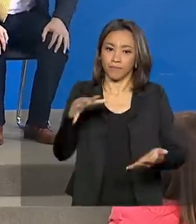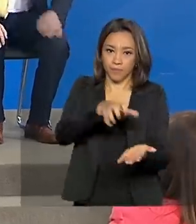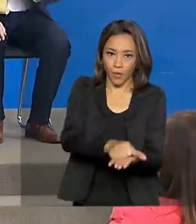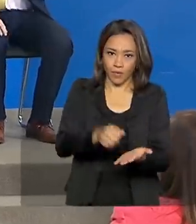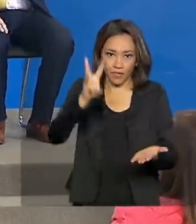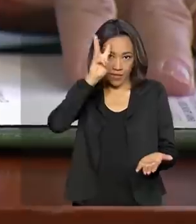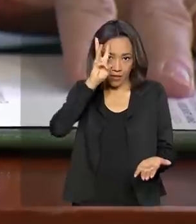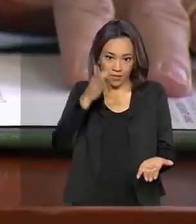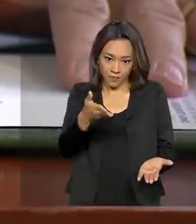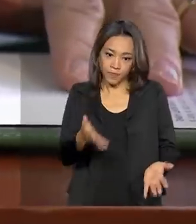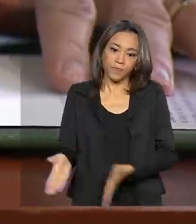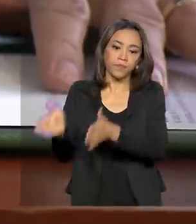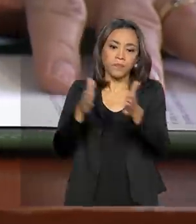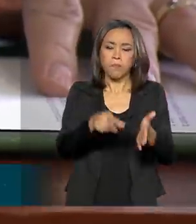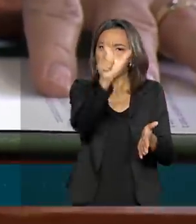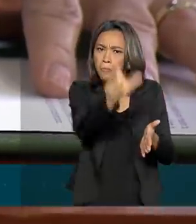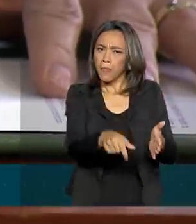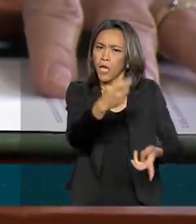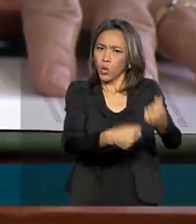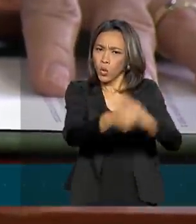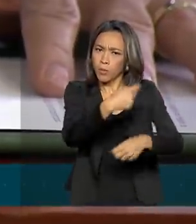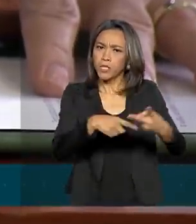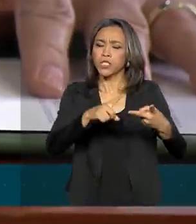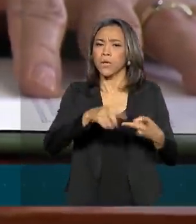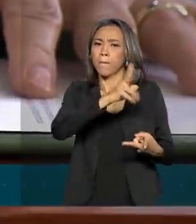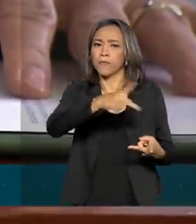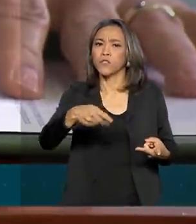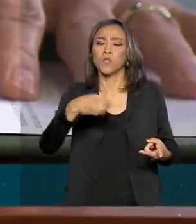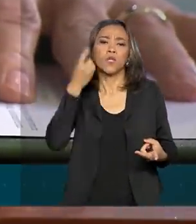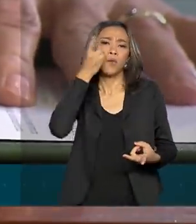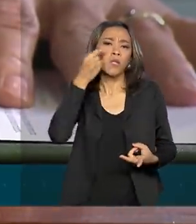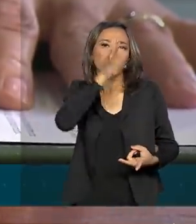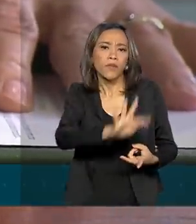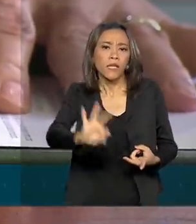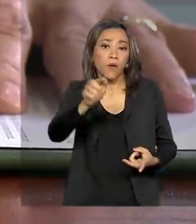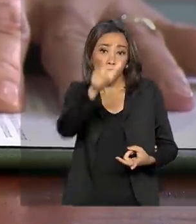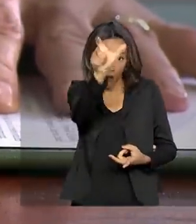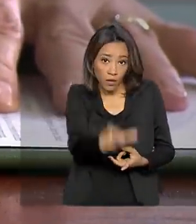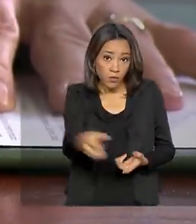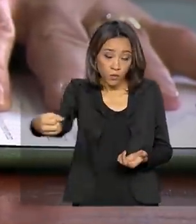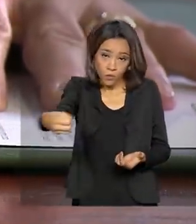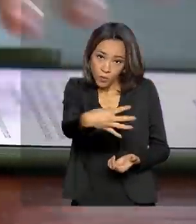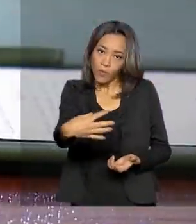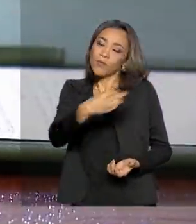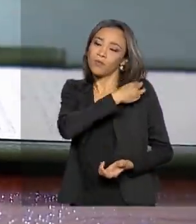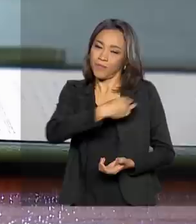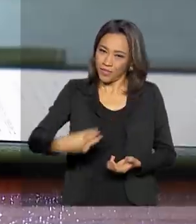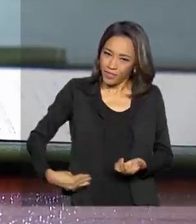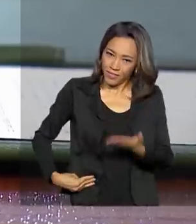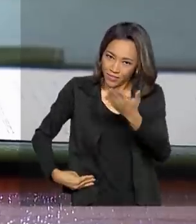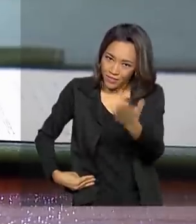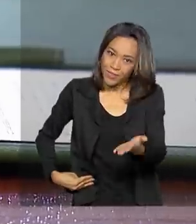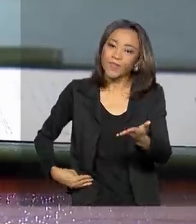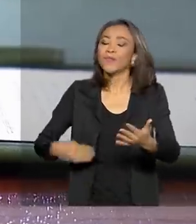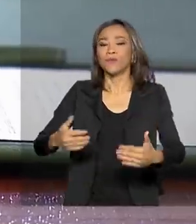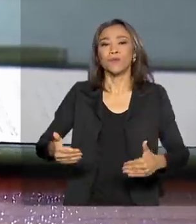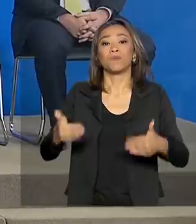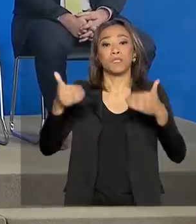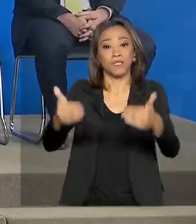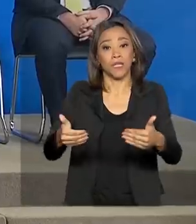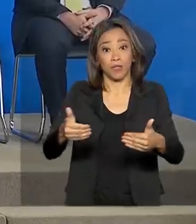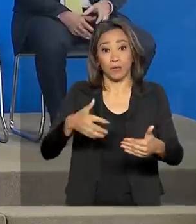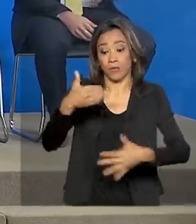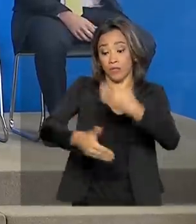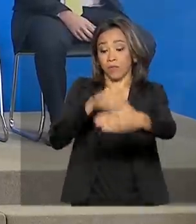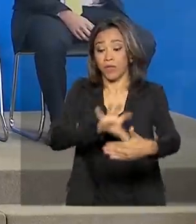Economista, professor, deputado federal por três mandatos, o novo ministro do Desenvolvimento Regional ocupava a Secretaria